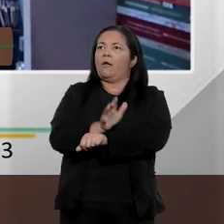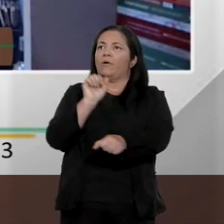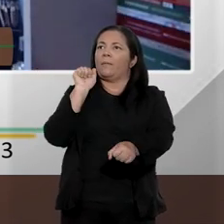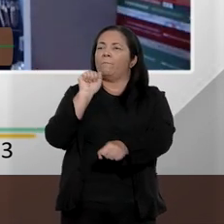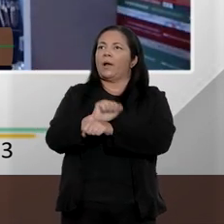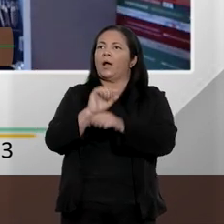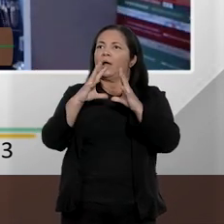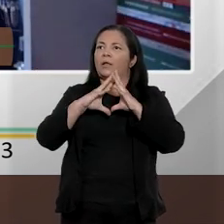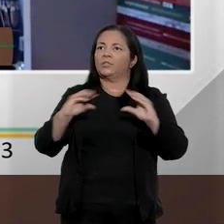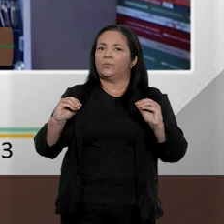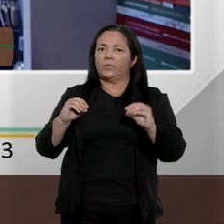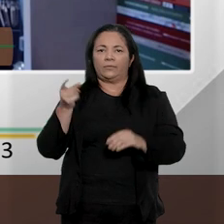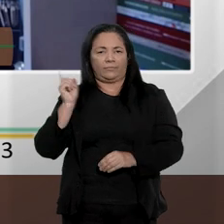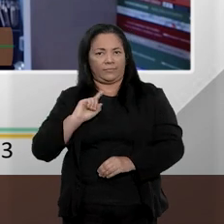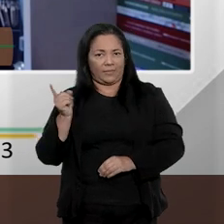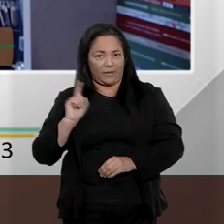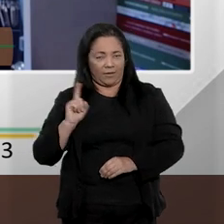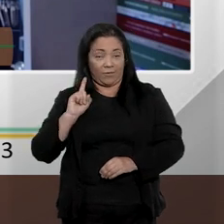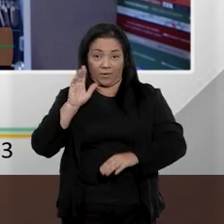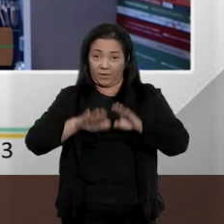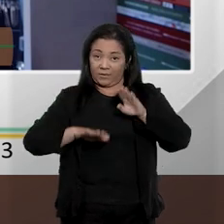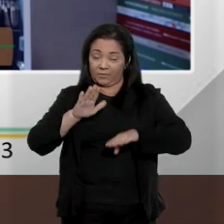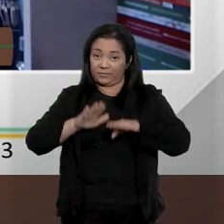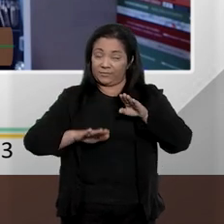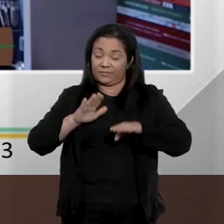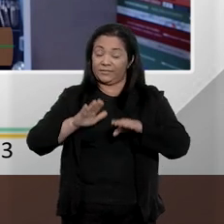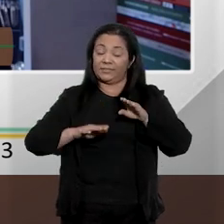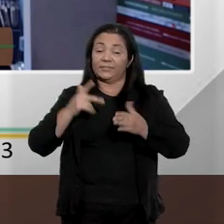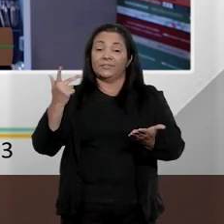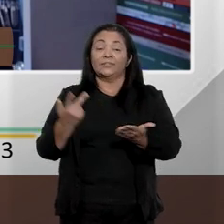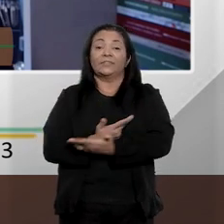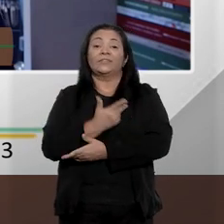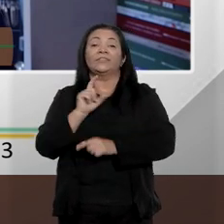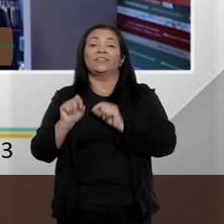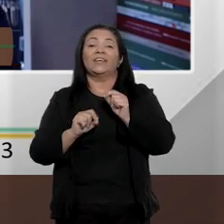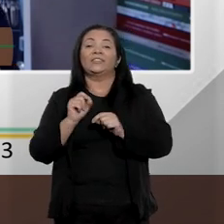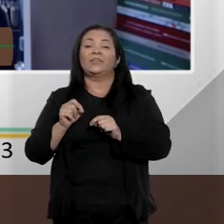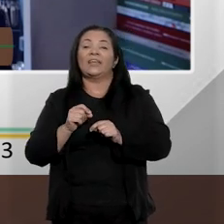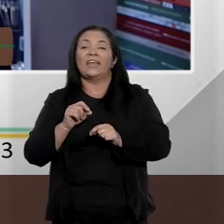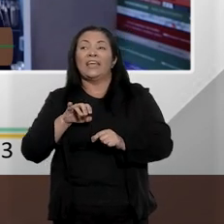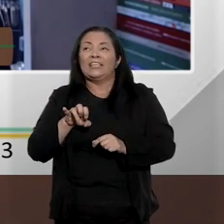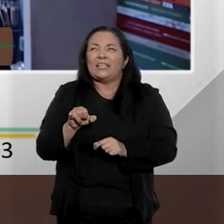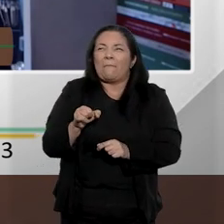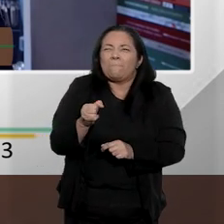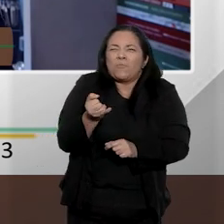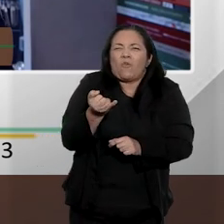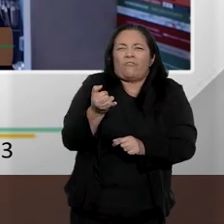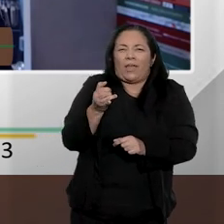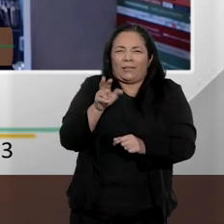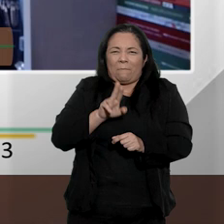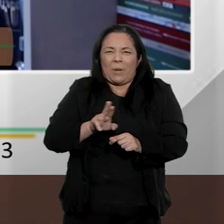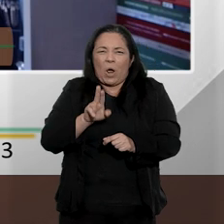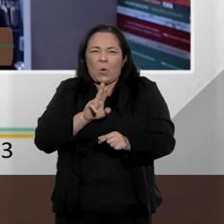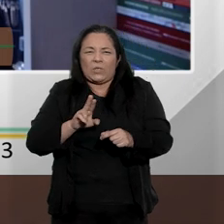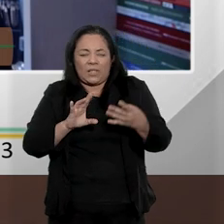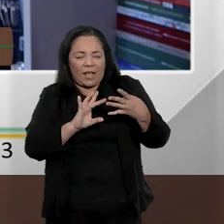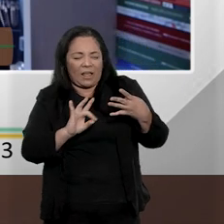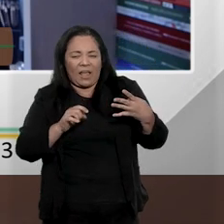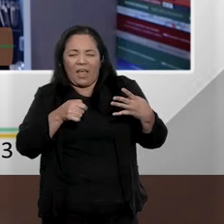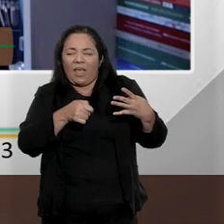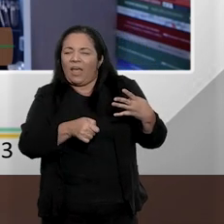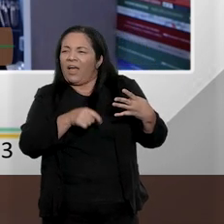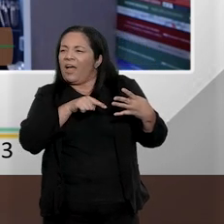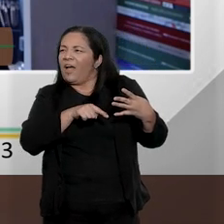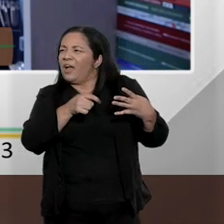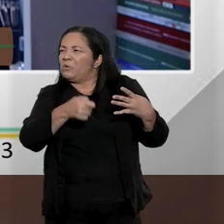muitas vezes, não. que ocorre é a criação de subterfúgios decisórios para que essas decisões importantes